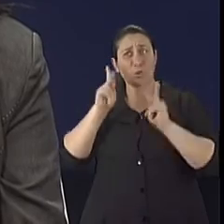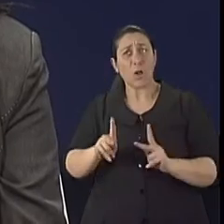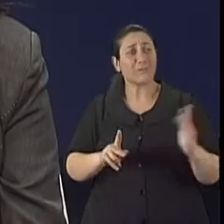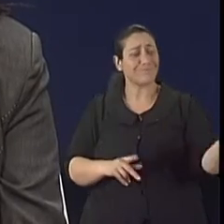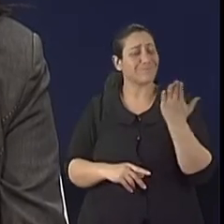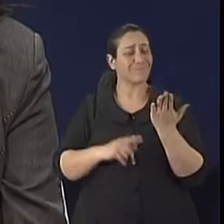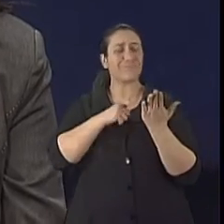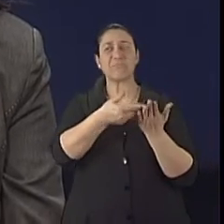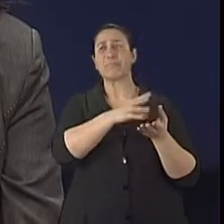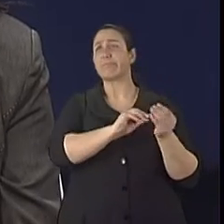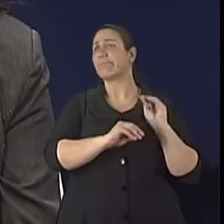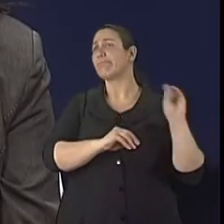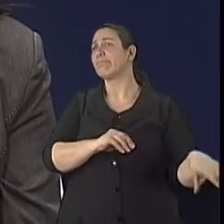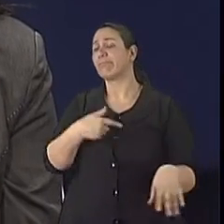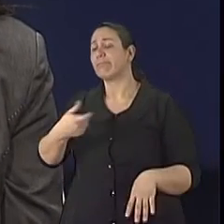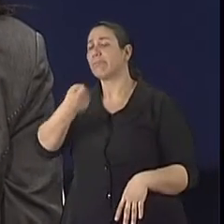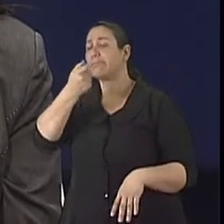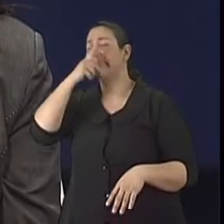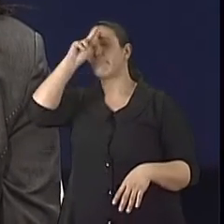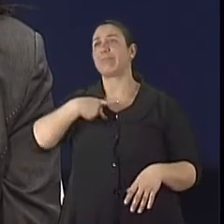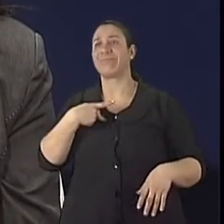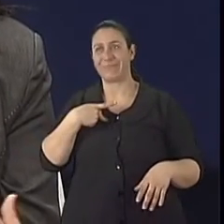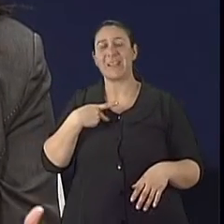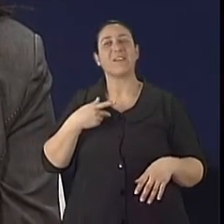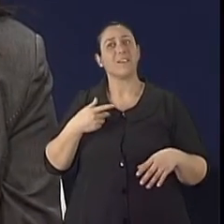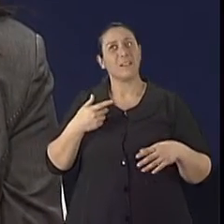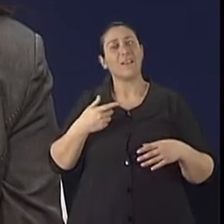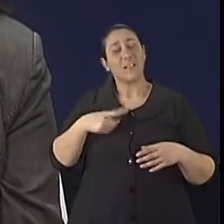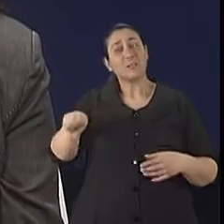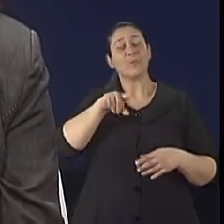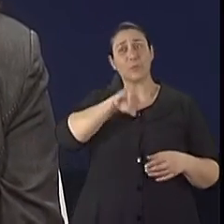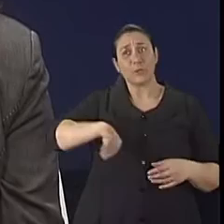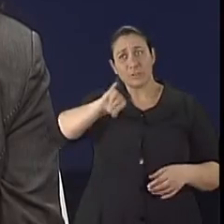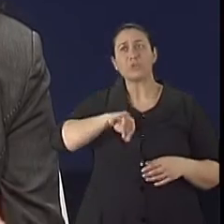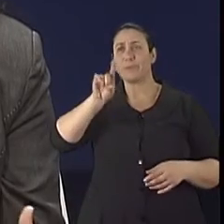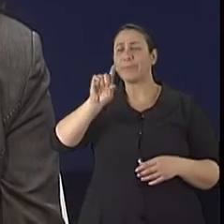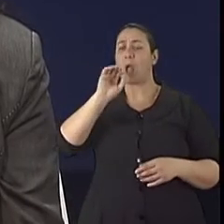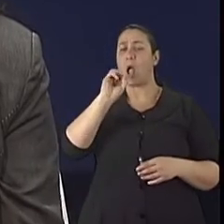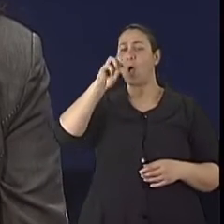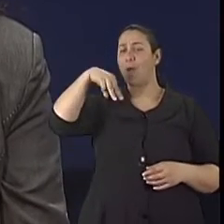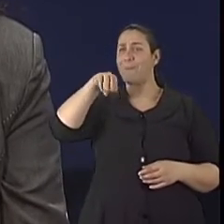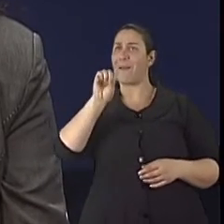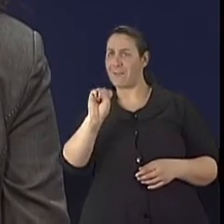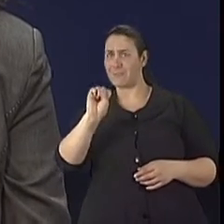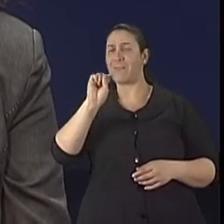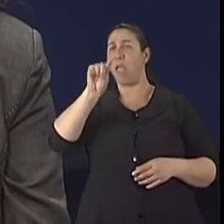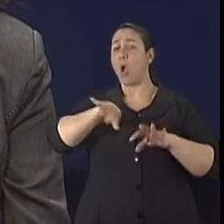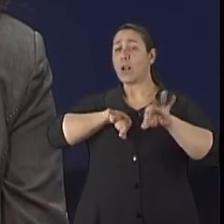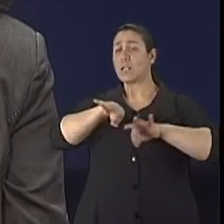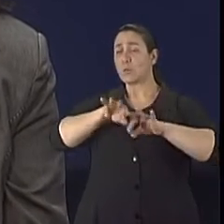pela população. Esse tema é um tema de grande relevância. A Organização Mundial de Saúde vem se preocupando com isso,